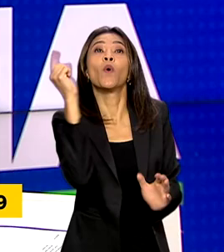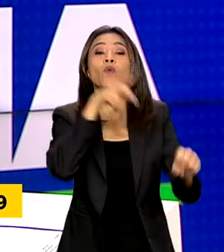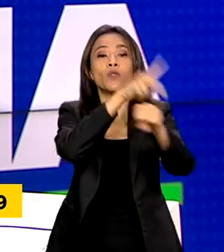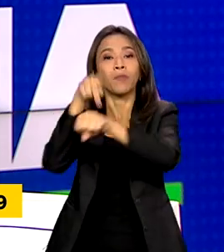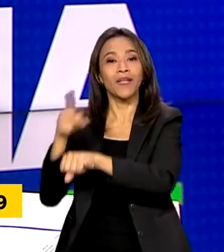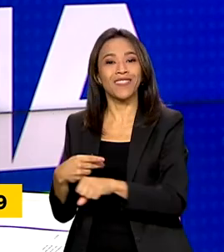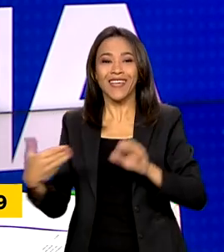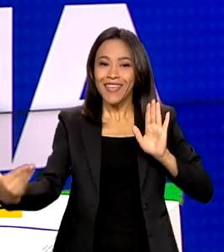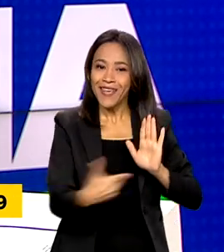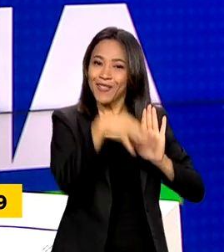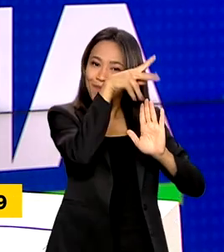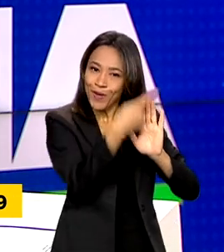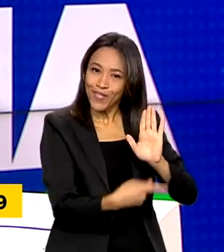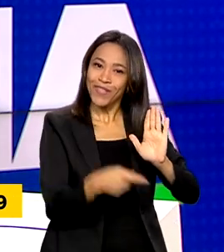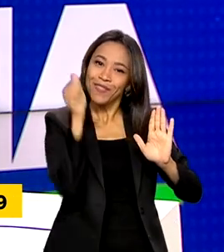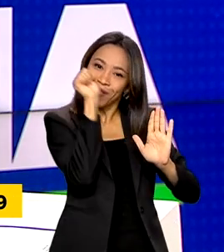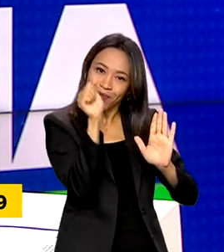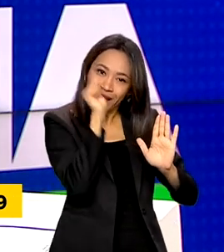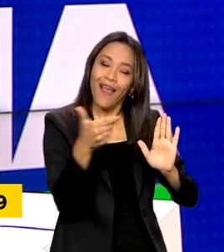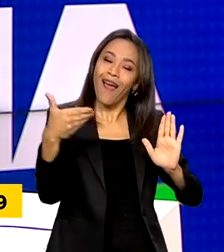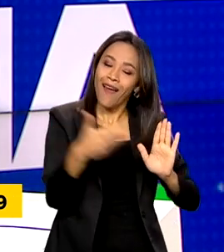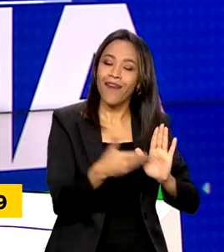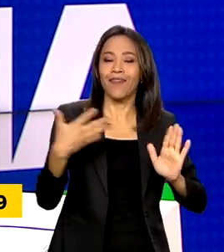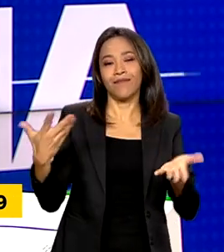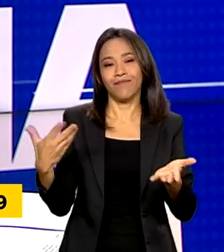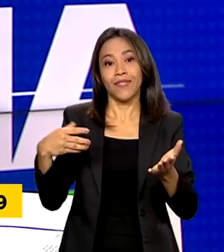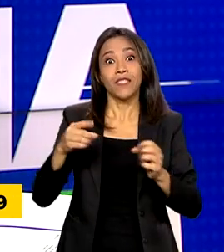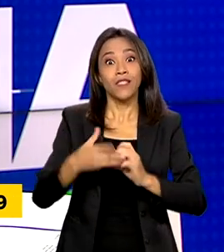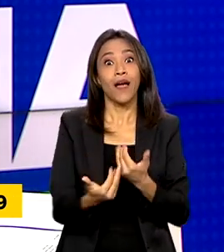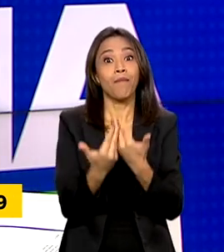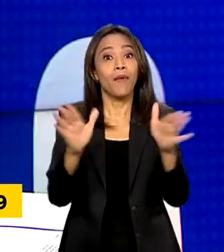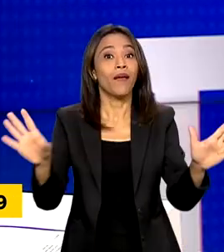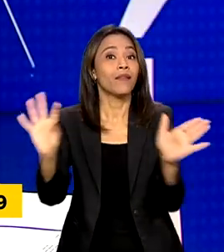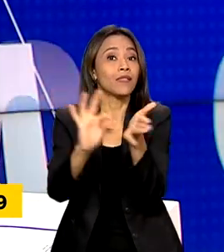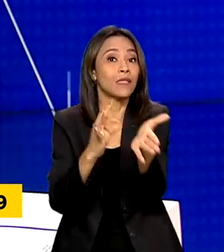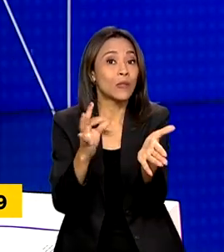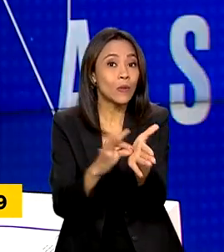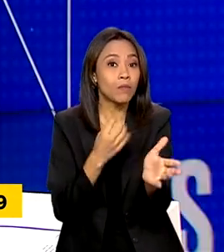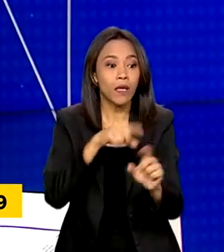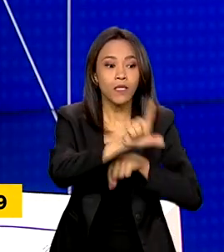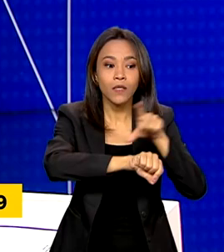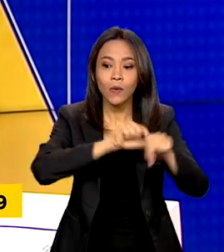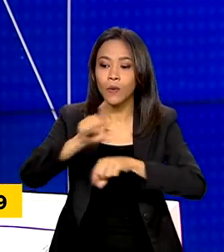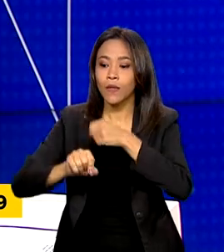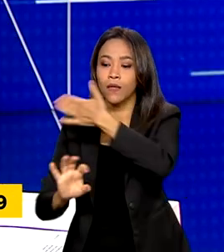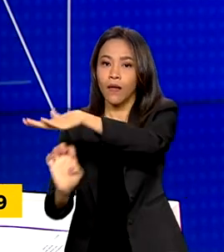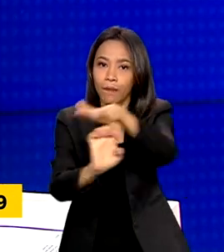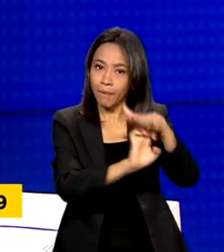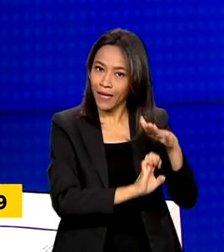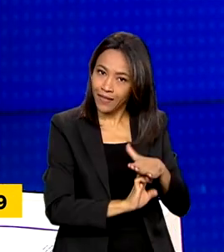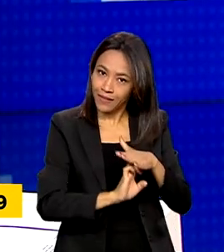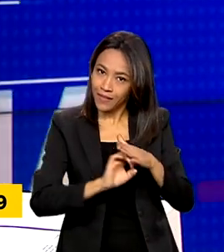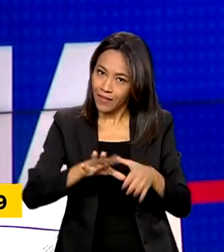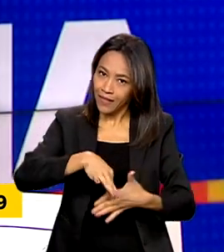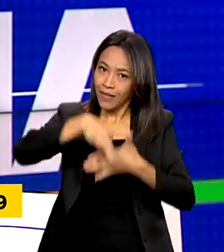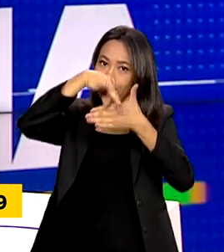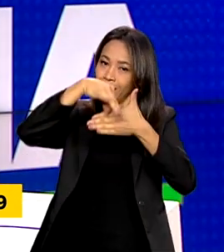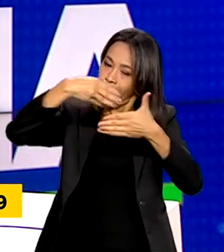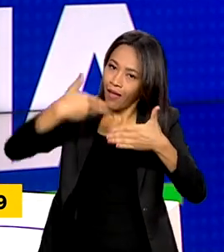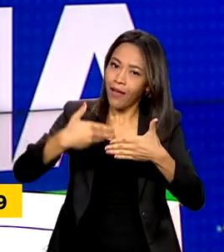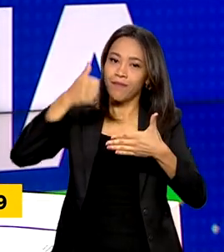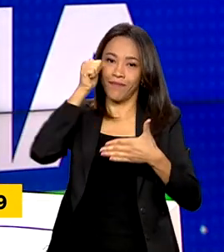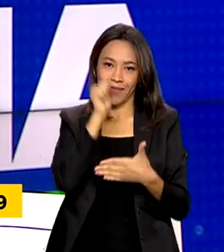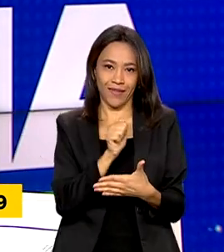Exportam faz parte dessa ação. O programa está com inscrições abertas para selecionar empresas lideradas por mulheres